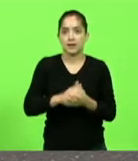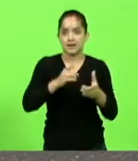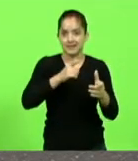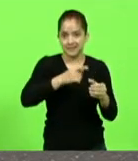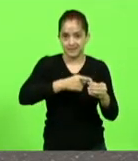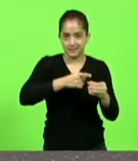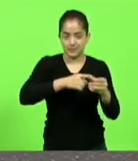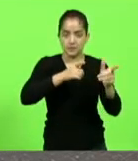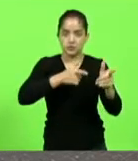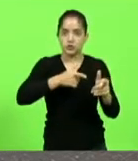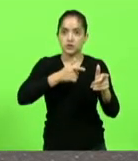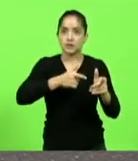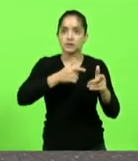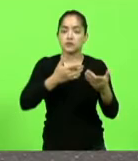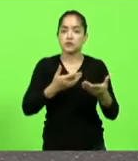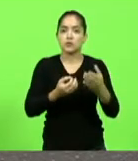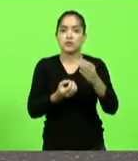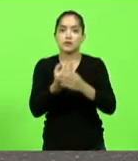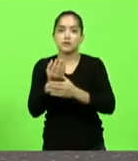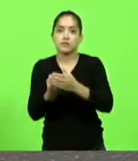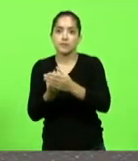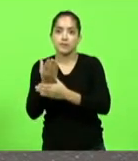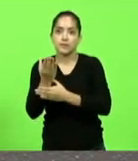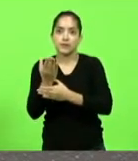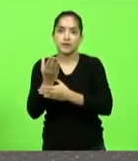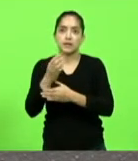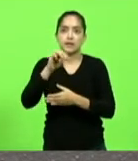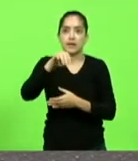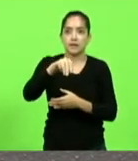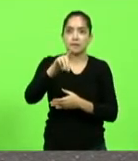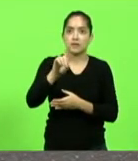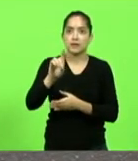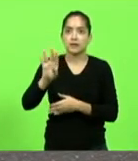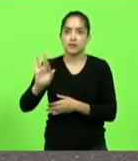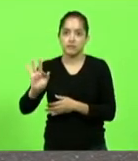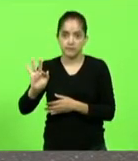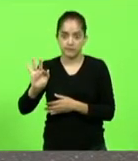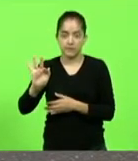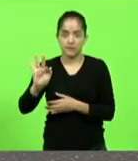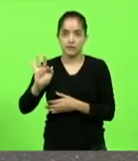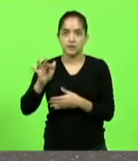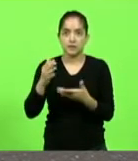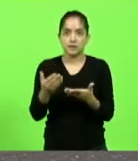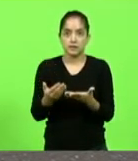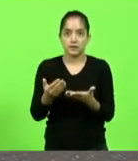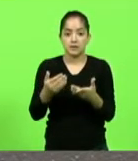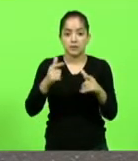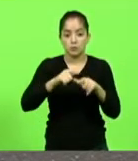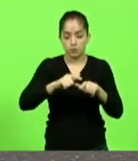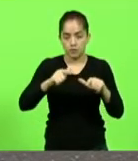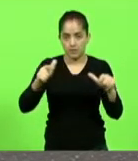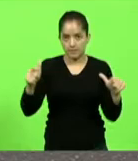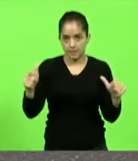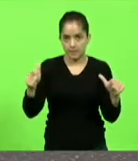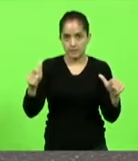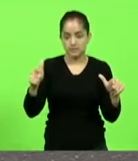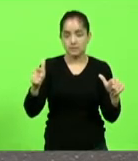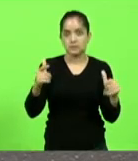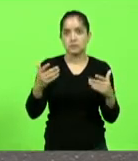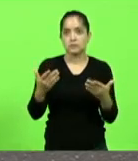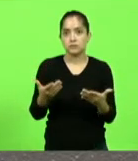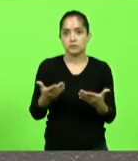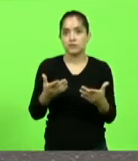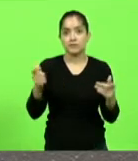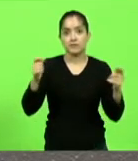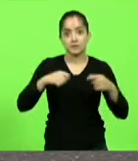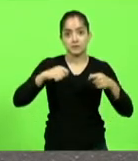que fabrica MDF com esta ampliação será